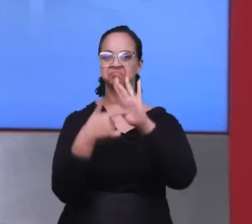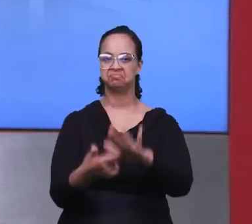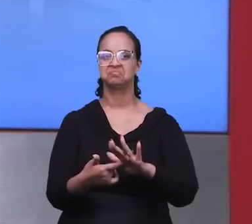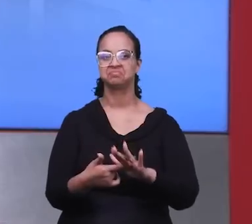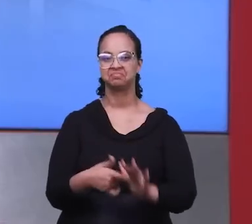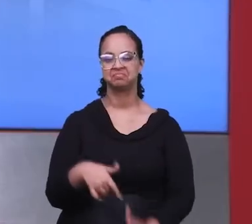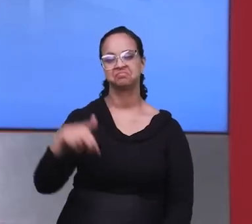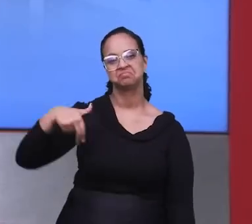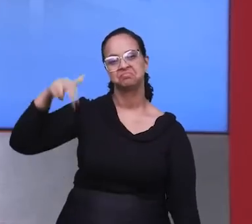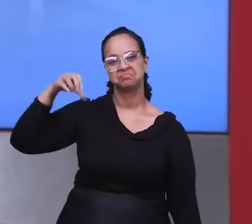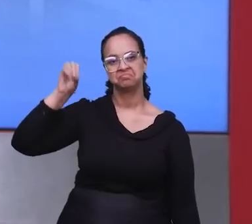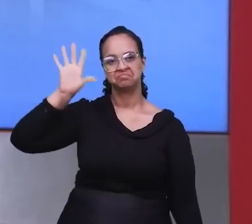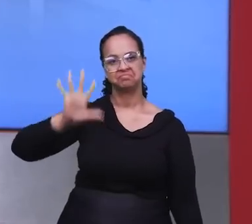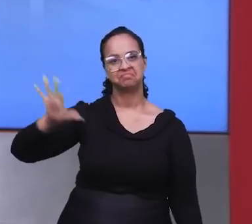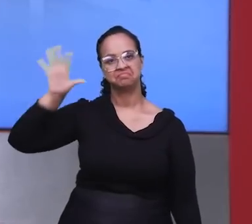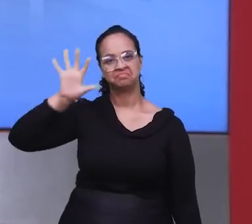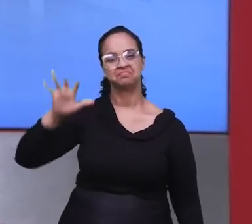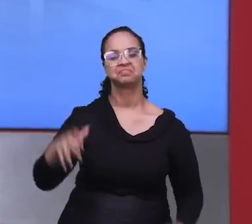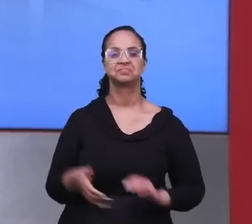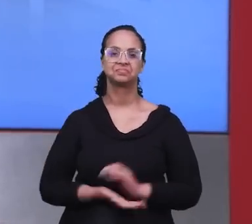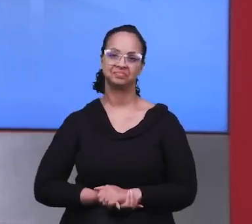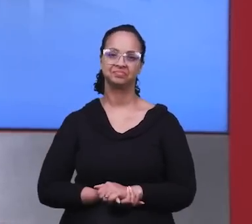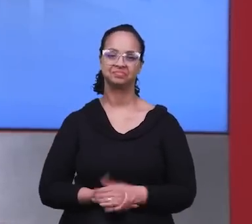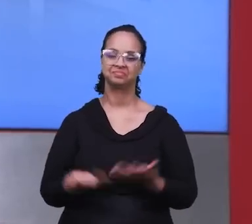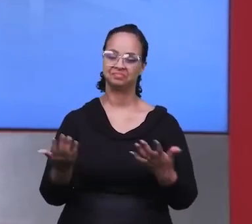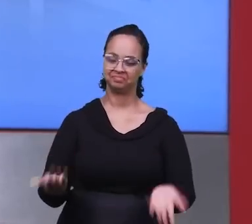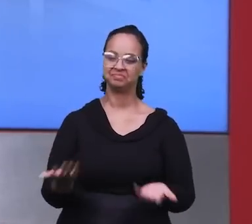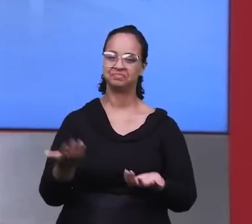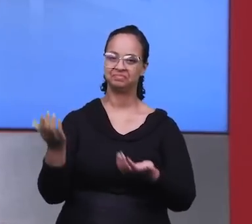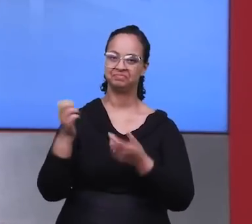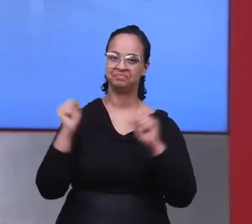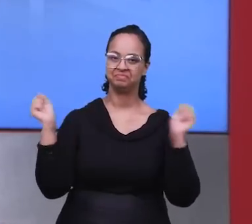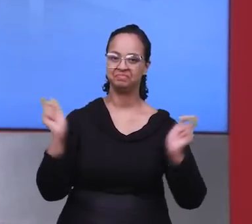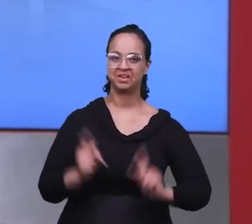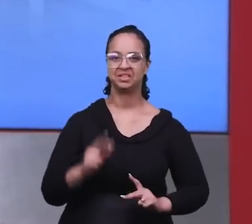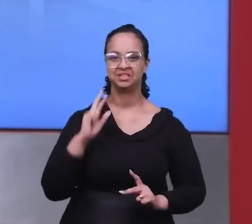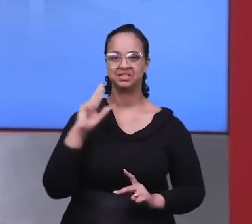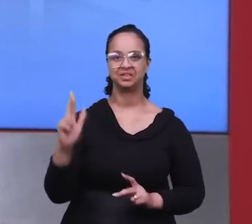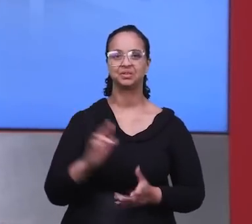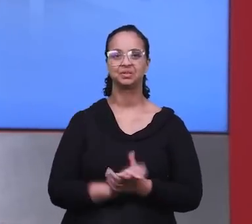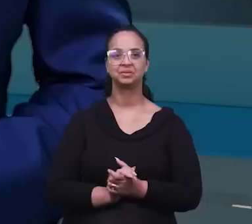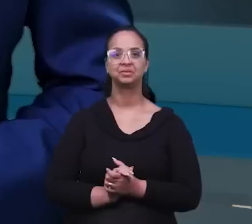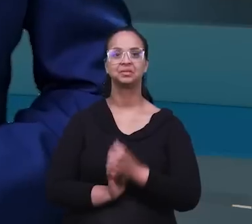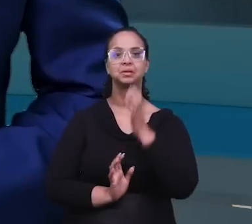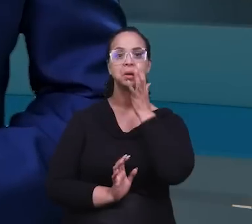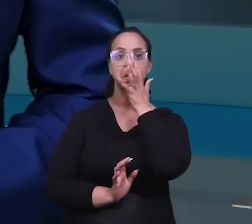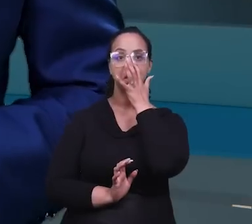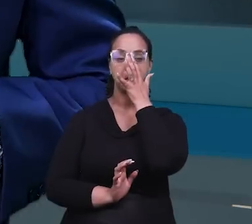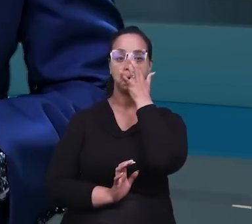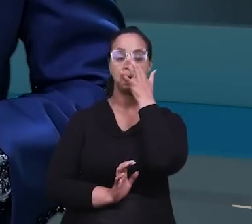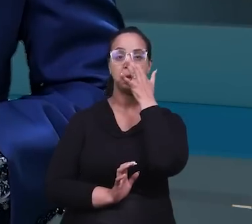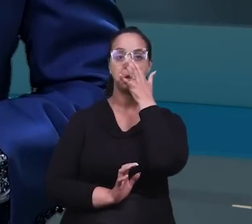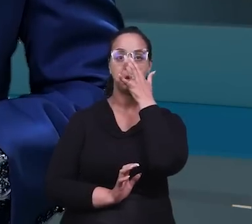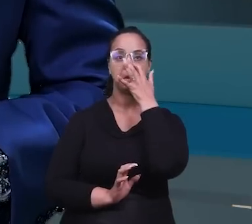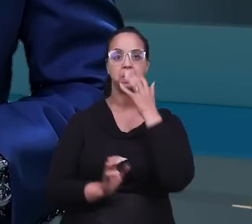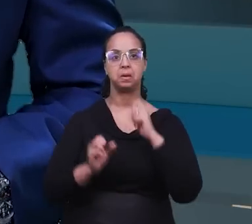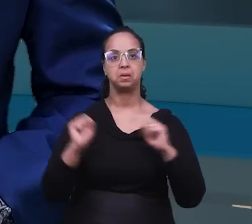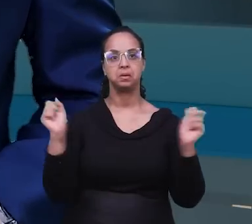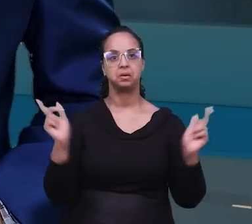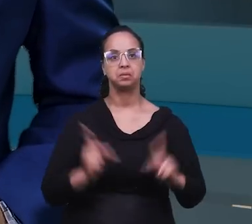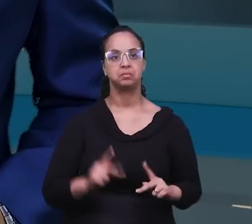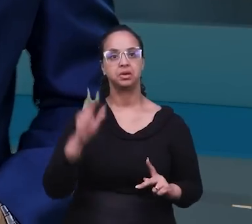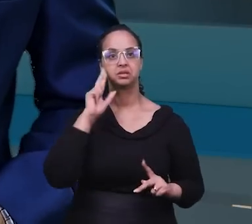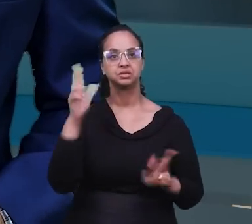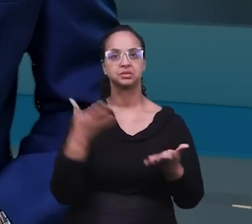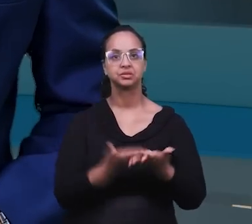notícias da região Nordeste aqui para a gente, no Manai News. O Arne, pai de Senhor, meu companheiro. Olá, irmão Jorge. A paz do Senhor Jesus